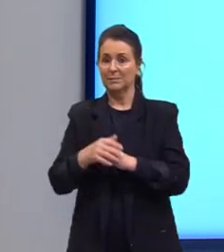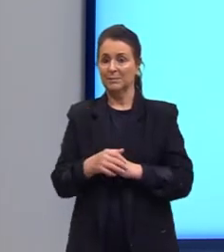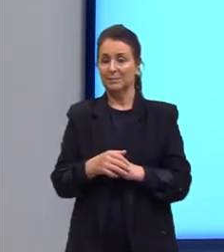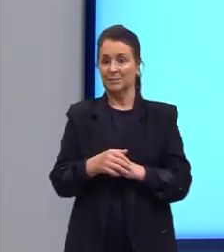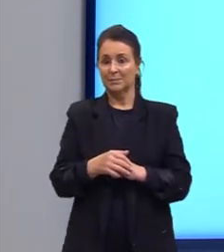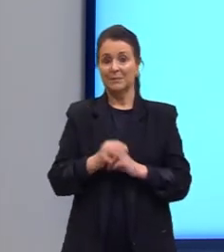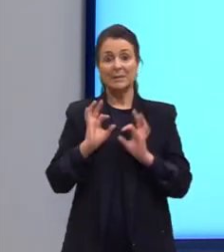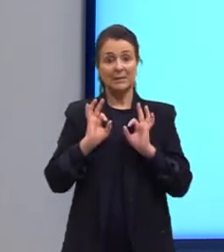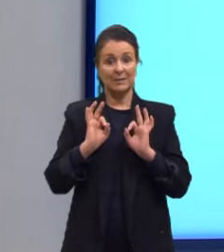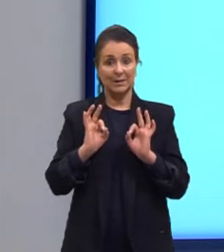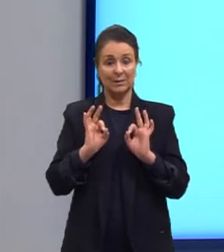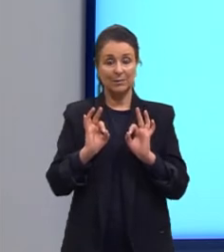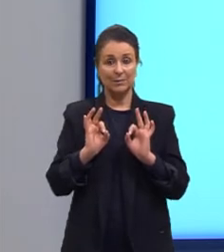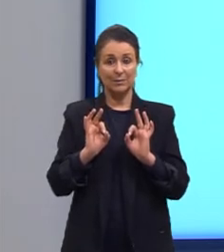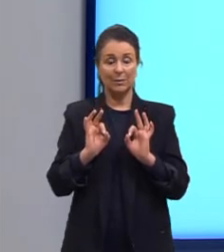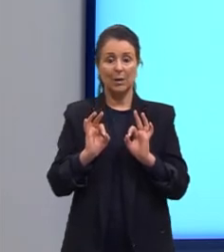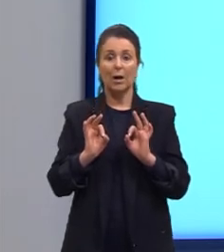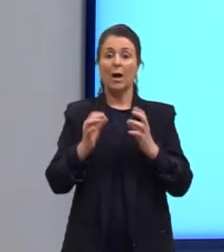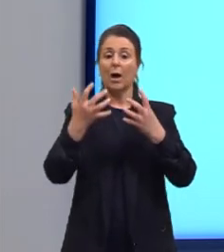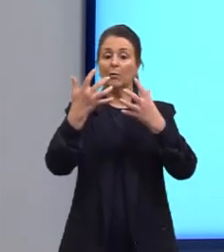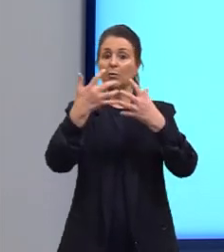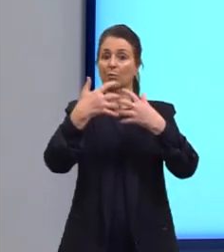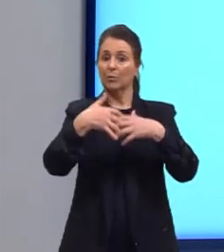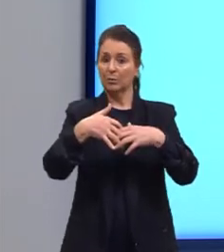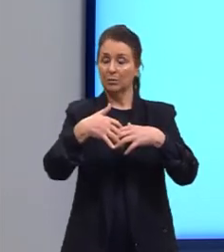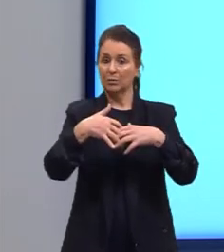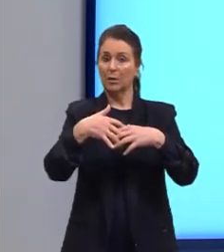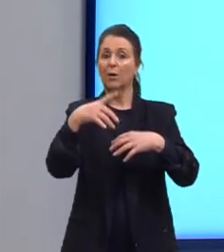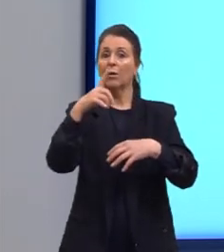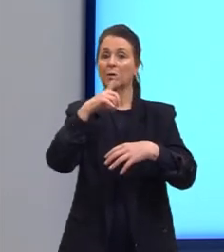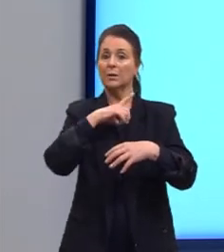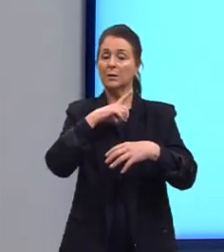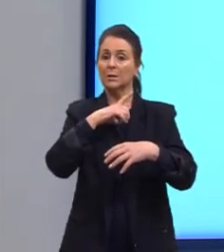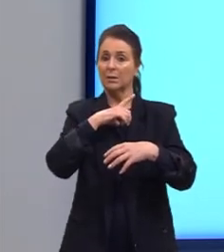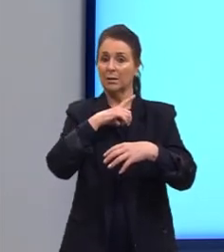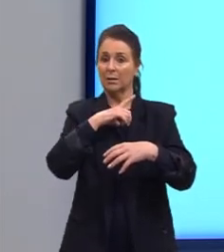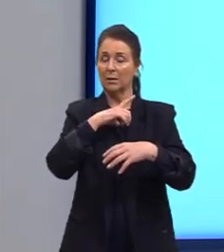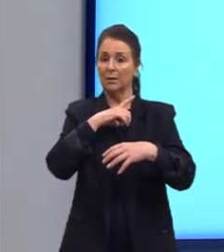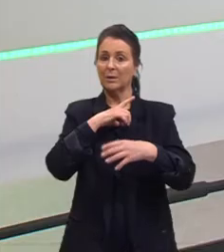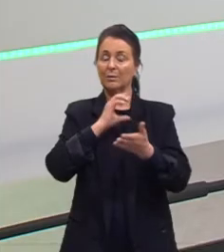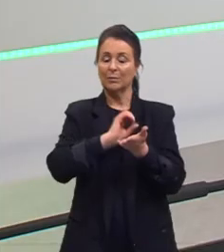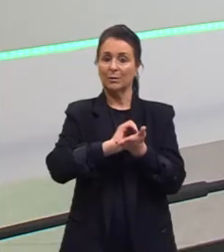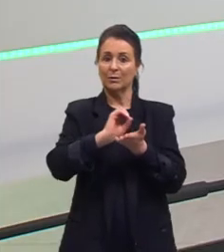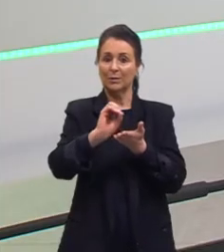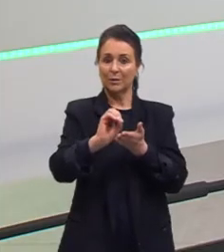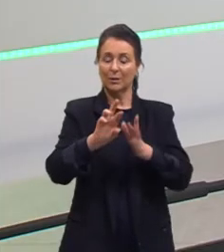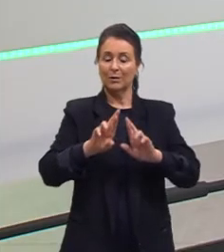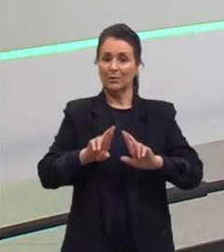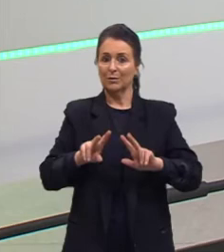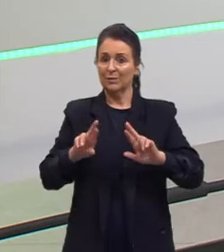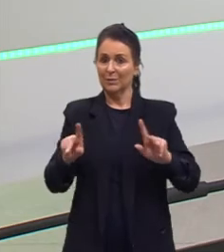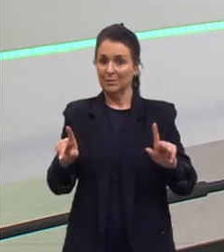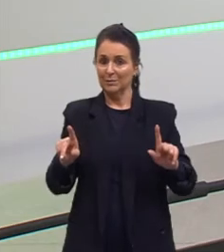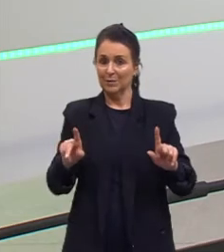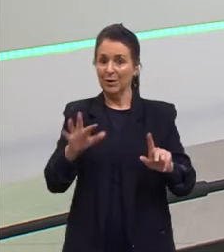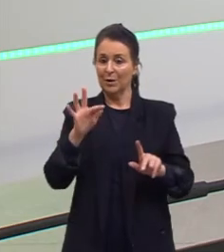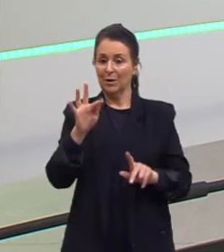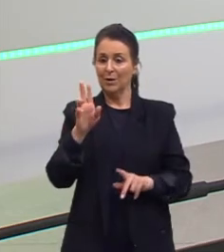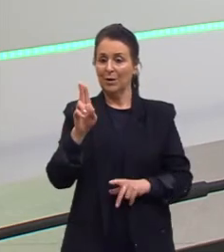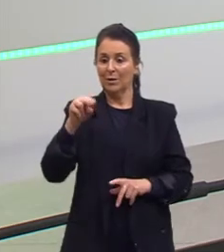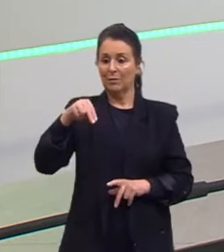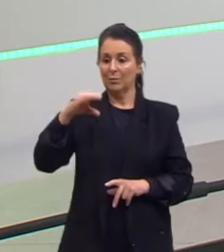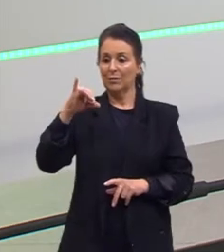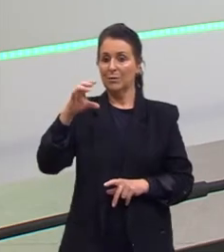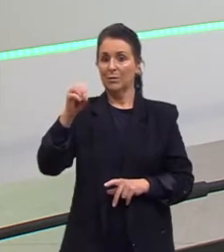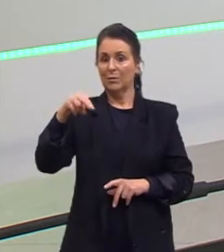Certo? Então, a funcional é que tem funções orgânicas diferentes. Fácil de lembrar,